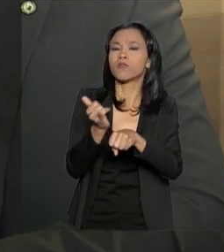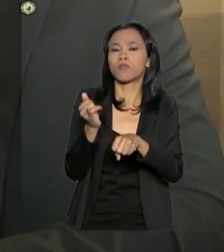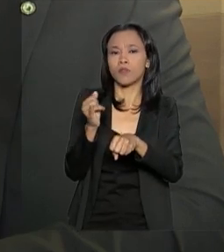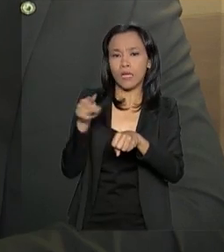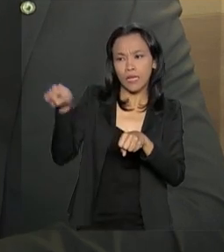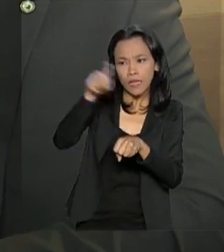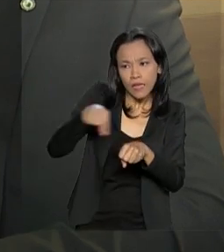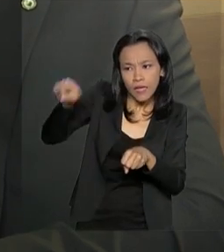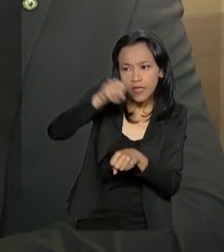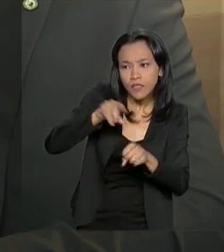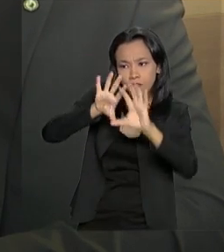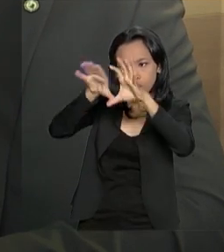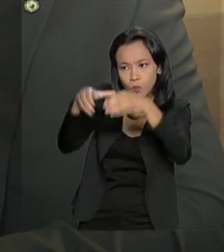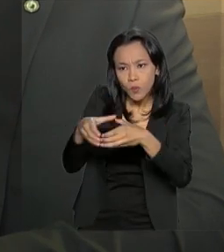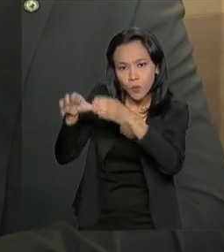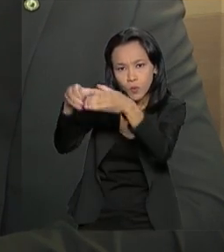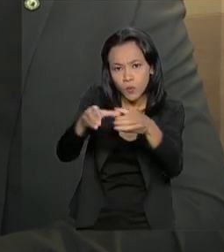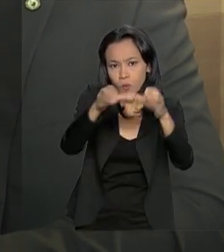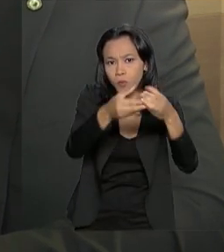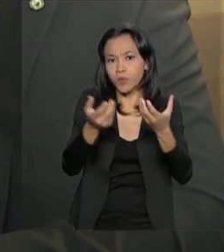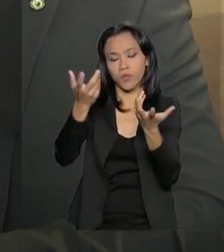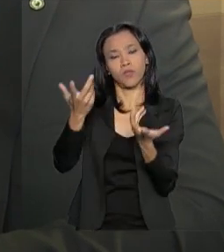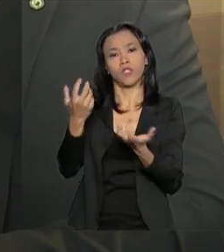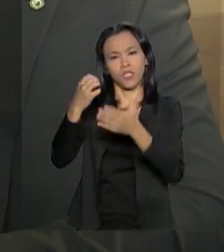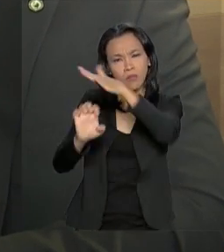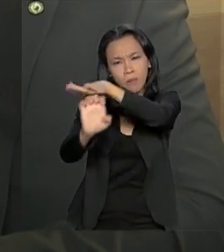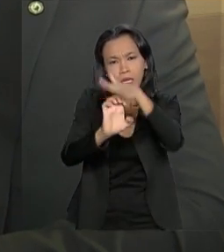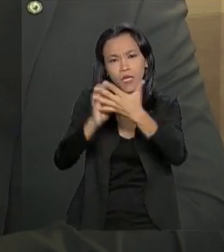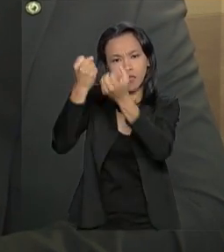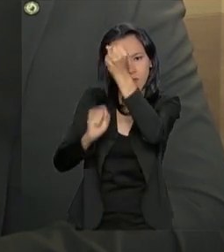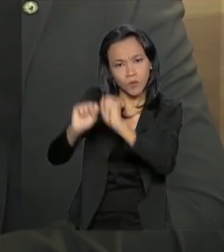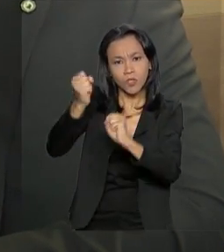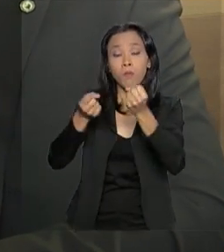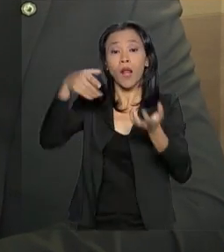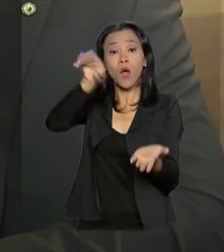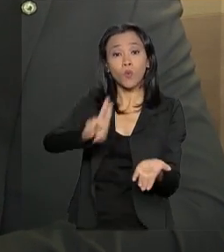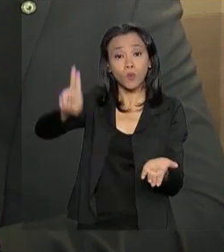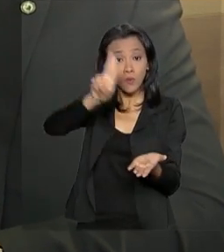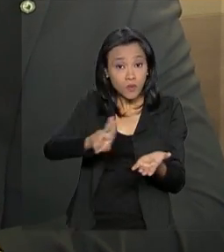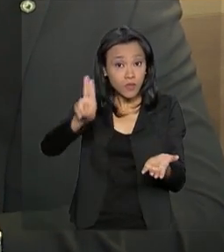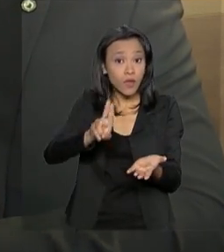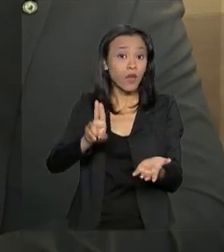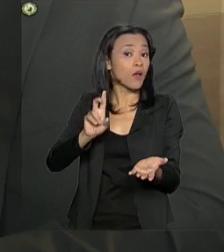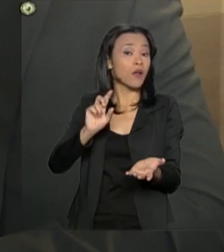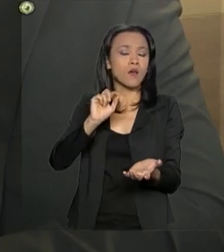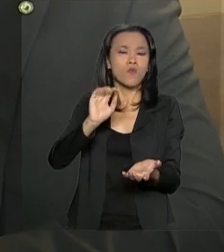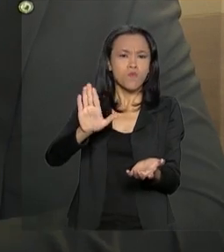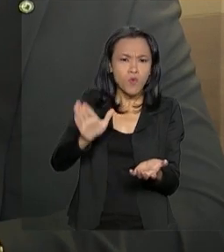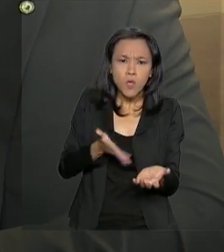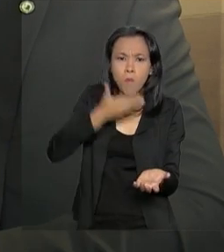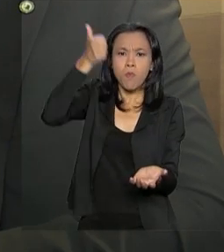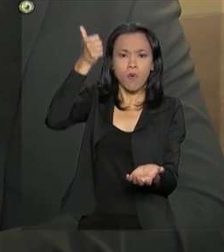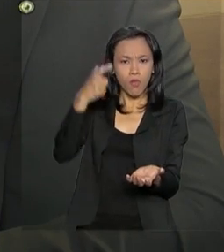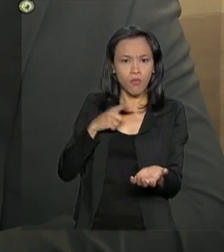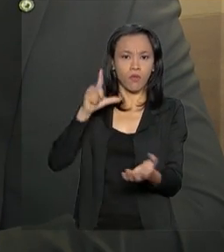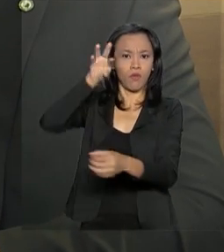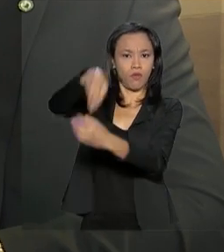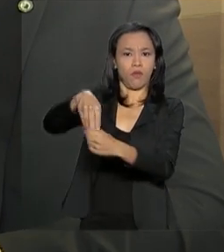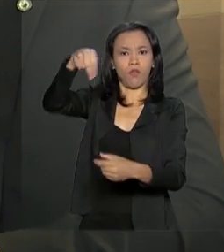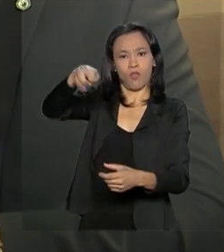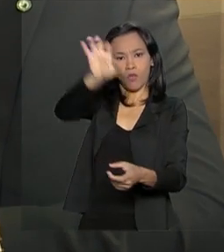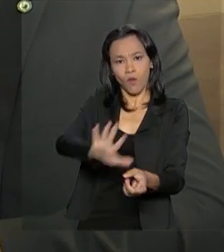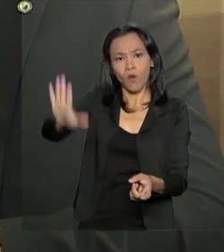sistemas produtivos, a acredita que vamos poder utilizar o potencial latente de cada uma dessas sub-regiões da região Nordeste,